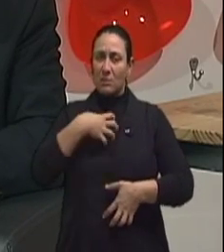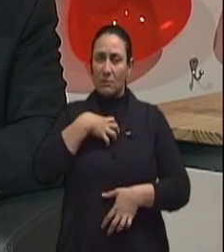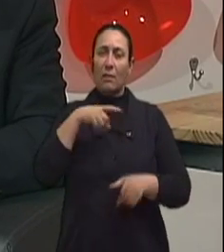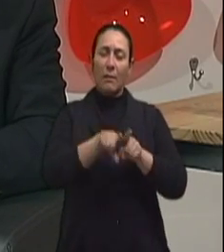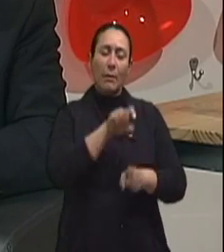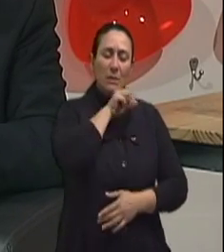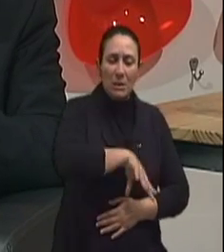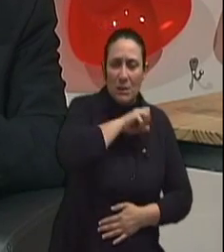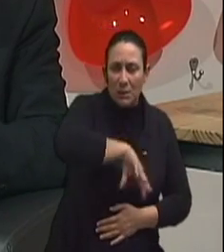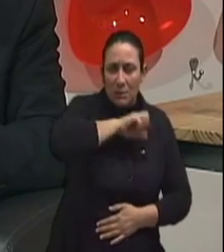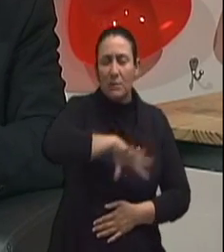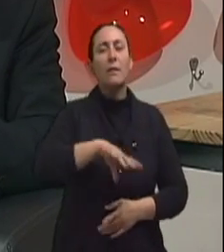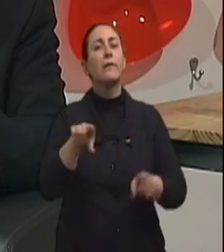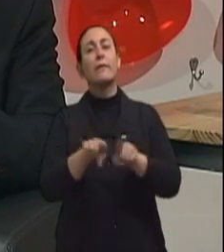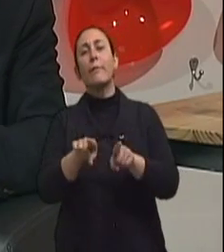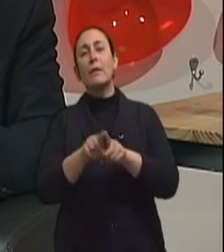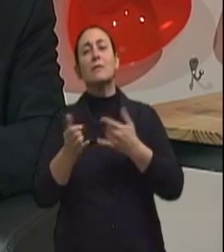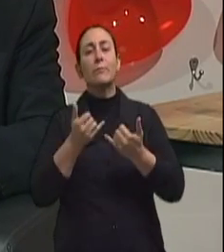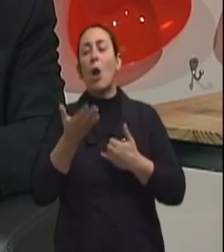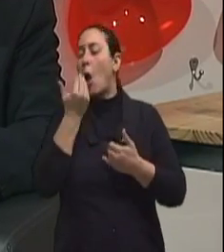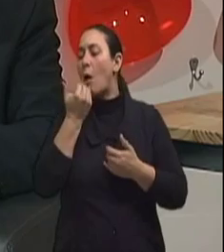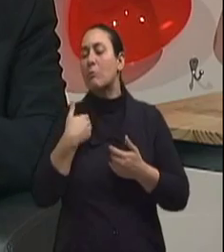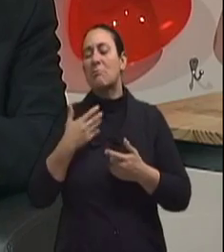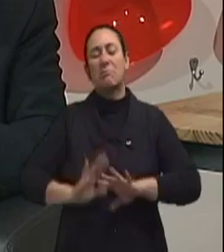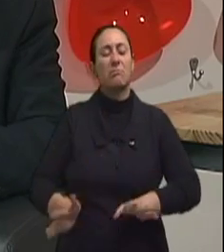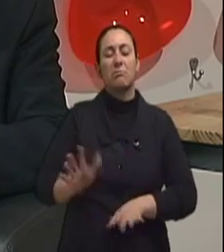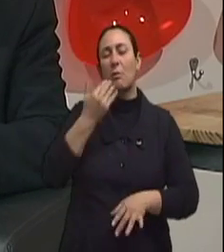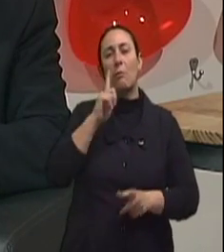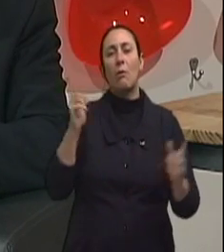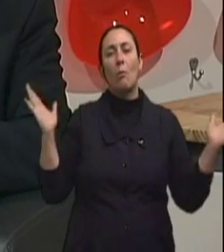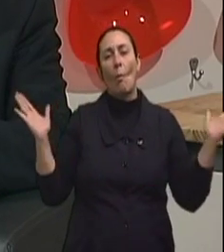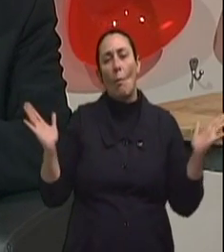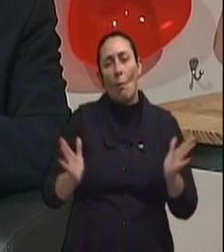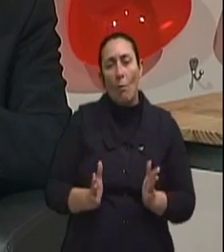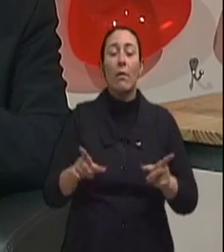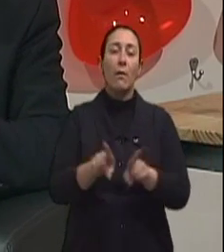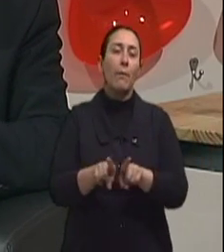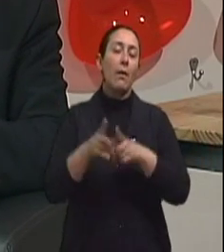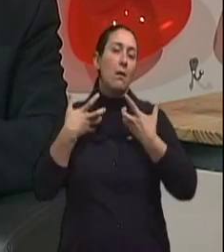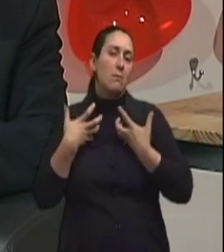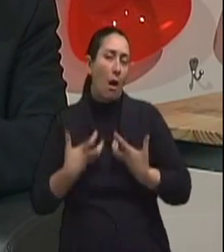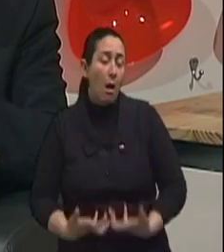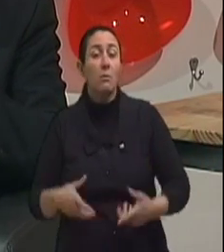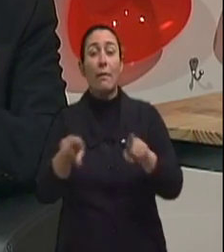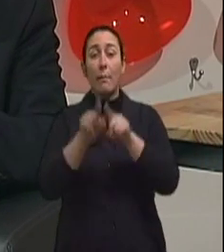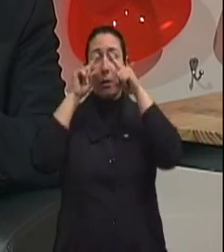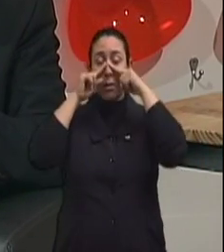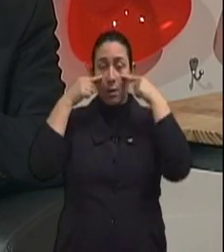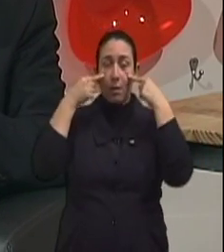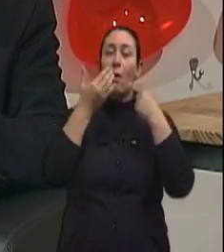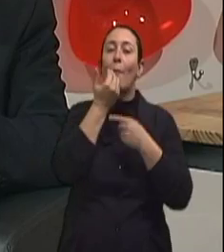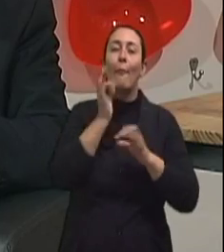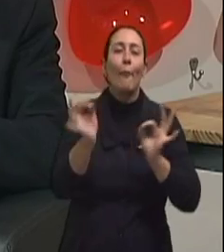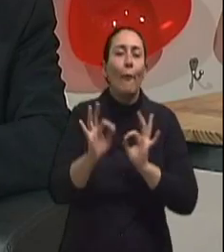astenia, perda de apetite e perda de peso, cansaço, anemia. São sintomas que